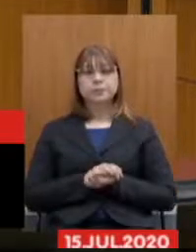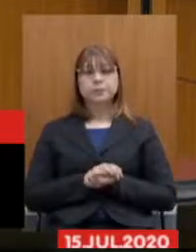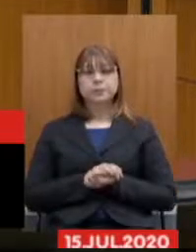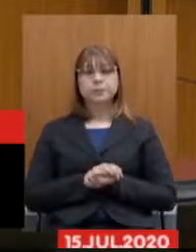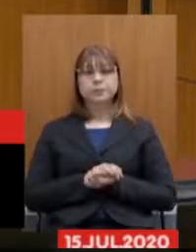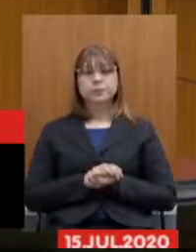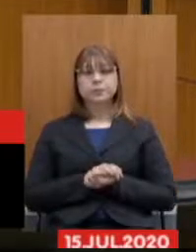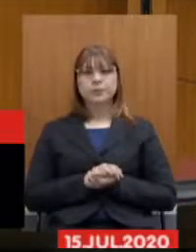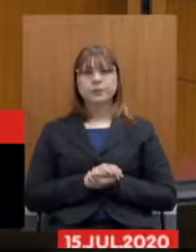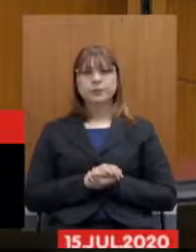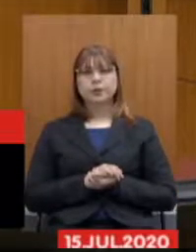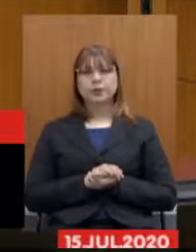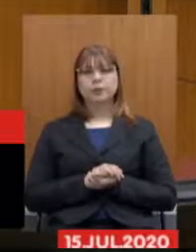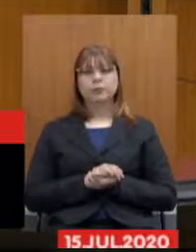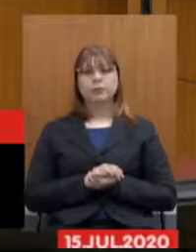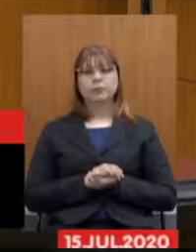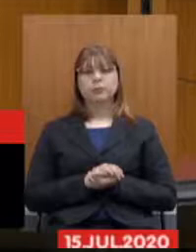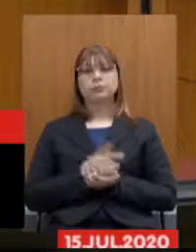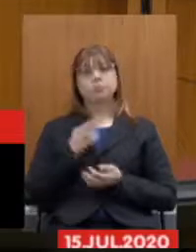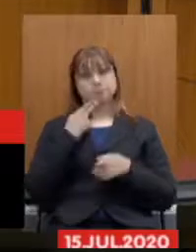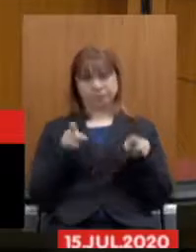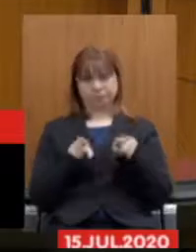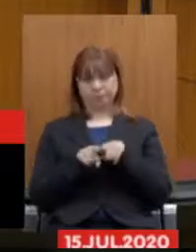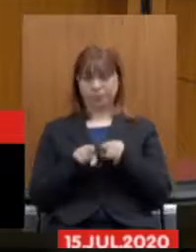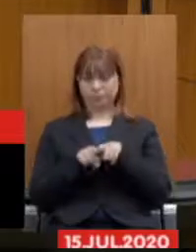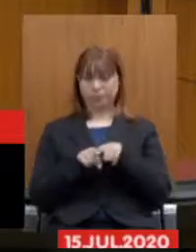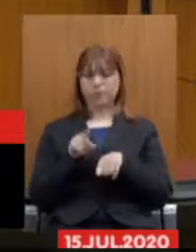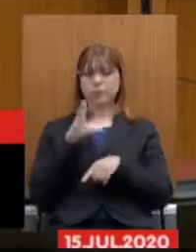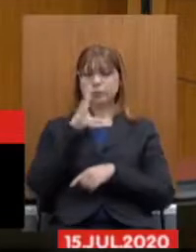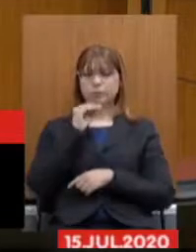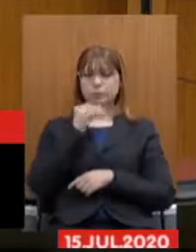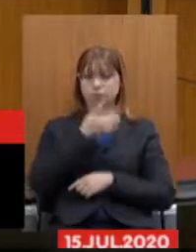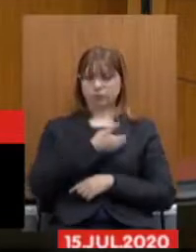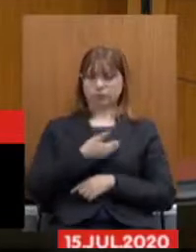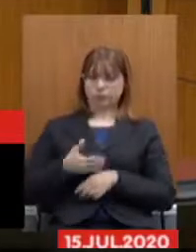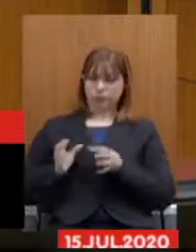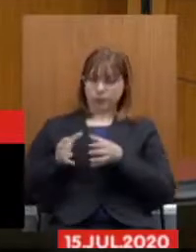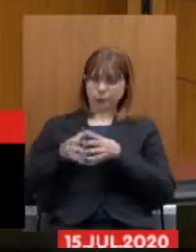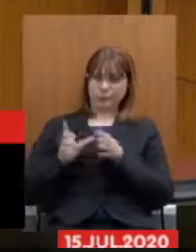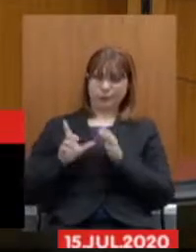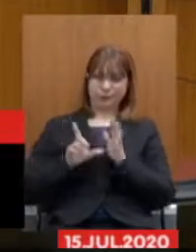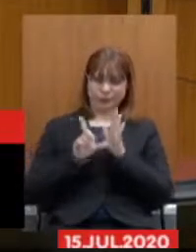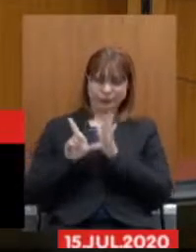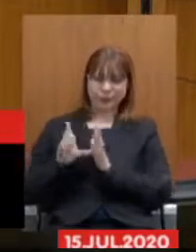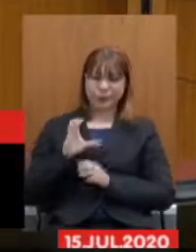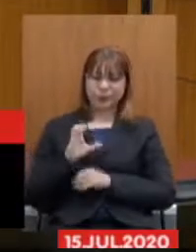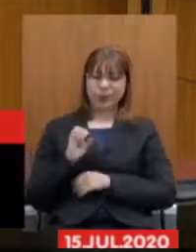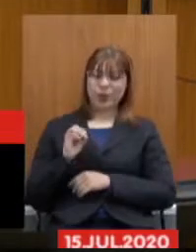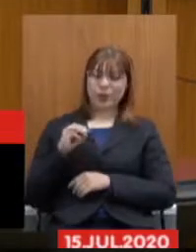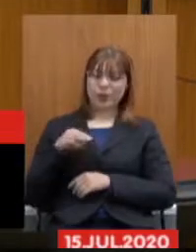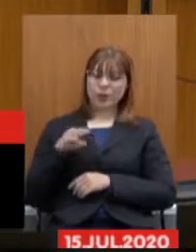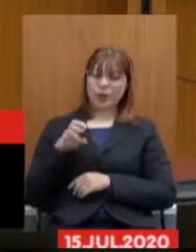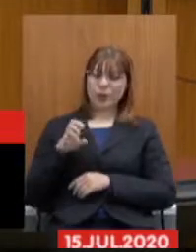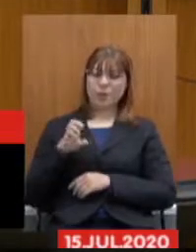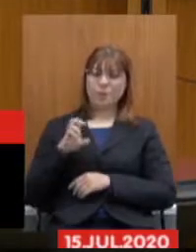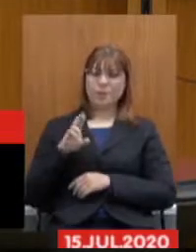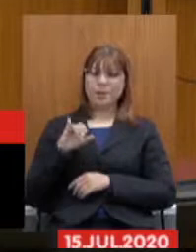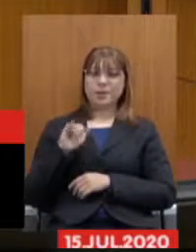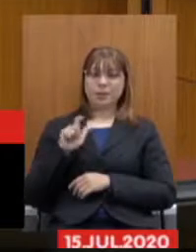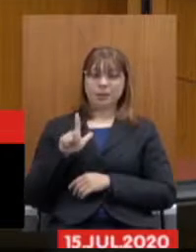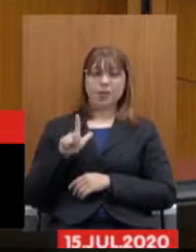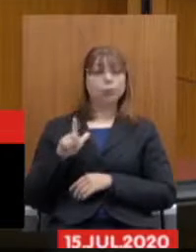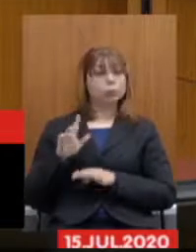eu gostaria de ressaltar ainda que os servidores da Junta Comercial, a gente encontra trabalhando, todos os servidores estão